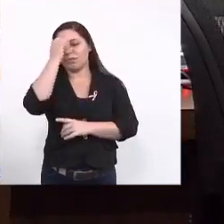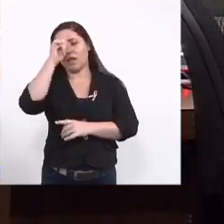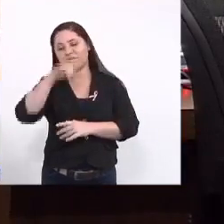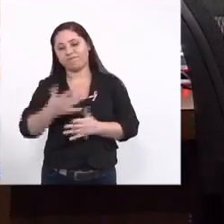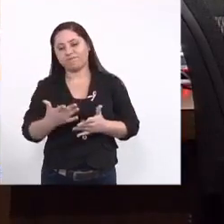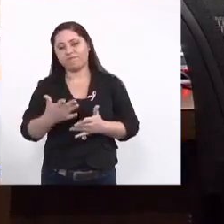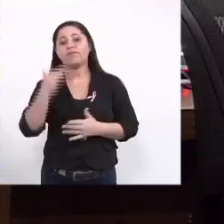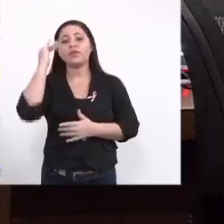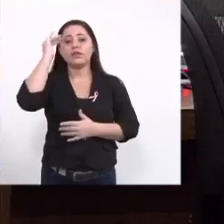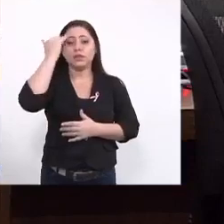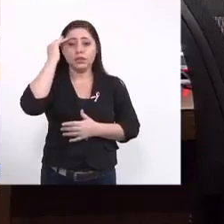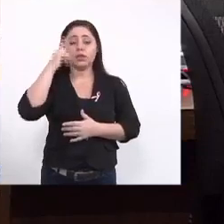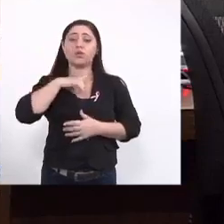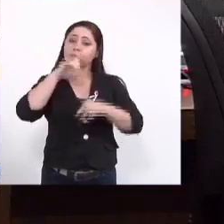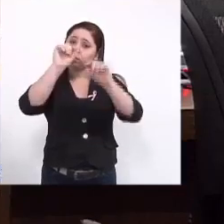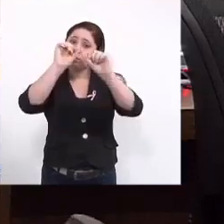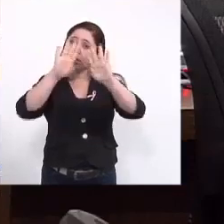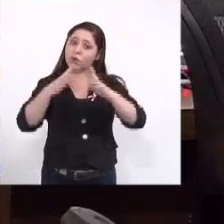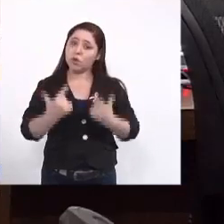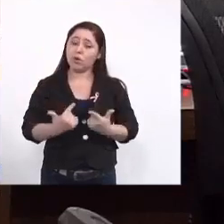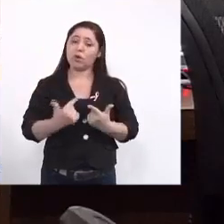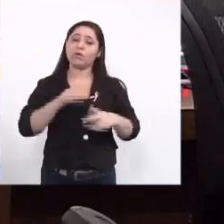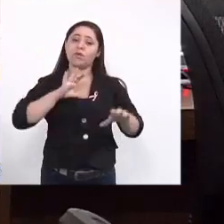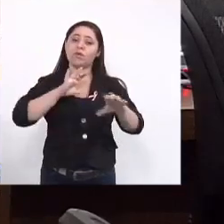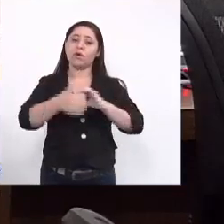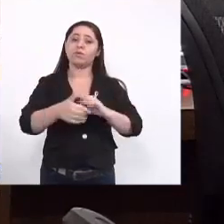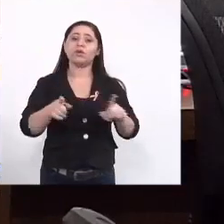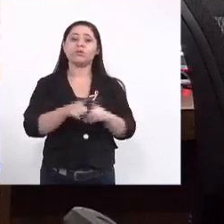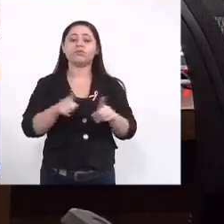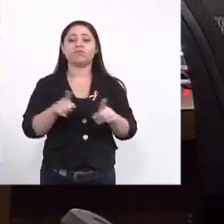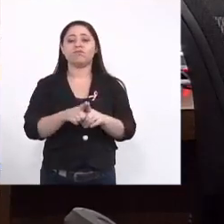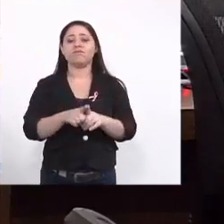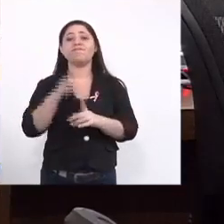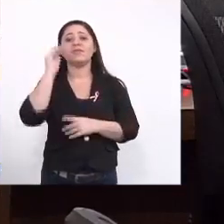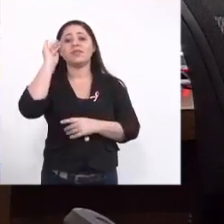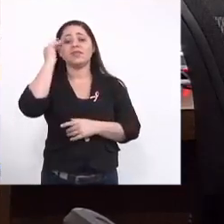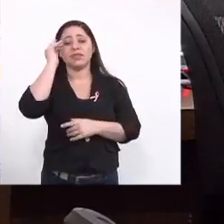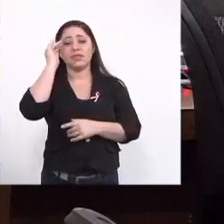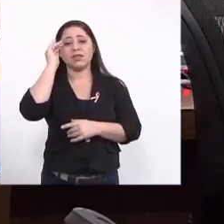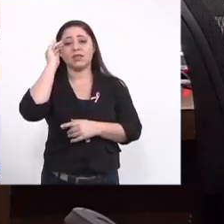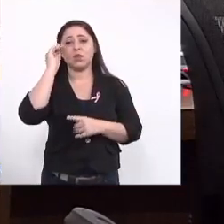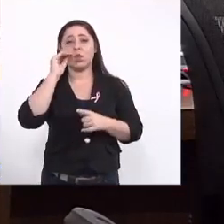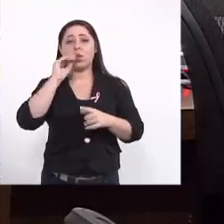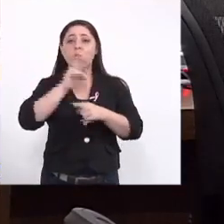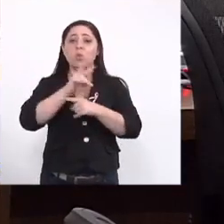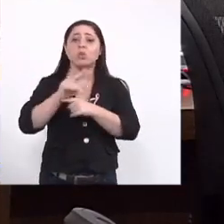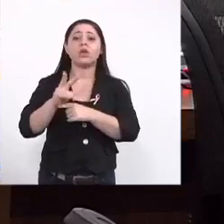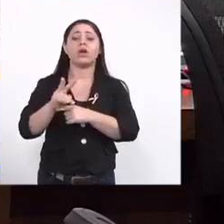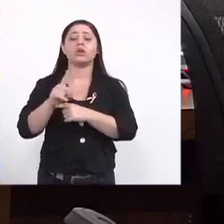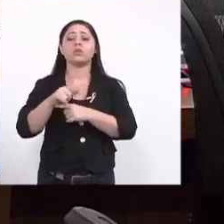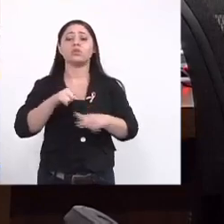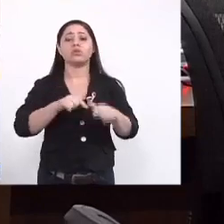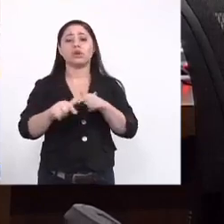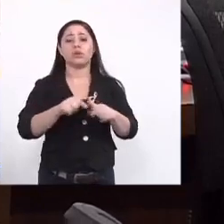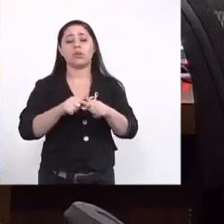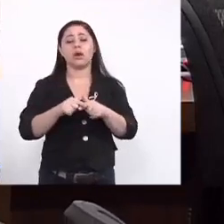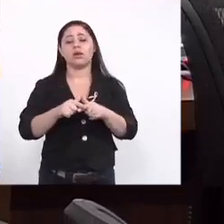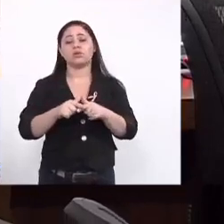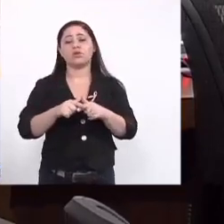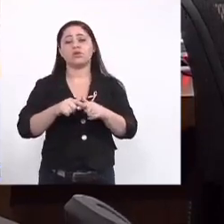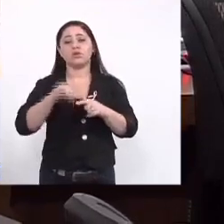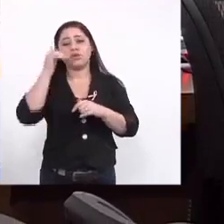entendo eu também sou biólogo sou formado em biologia entendo toda a questão de a gente fazer todo esse trabalho aí de